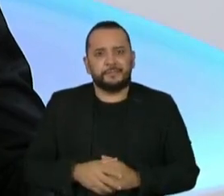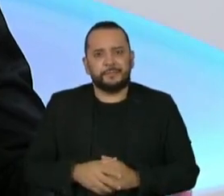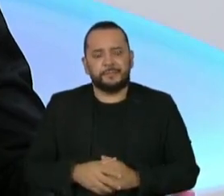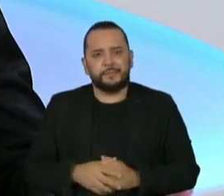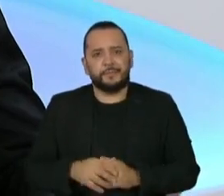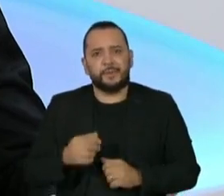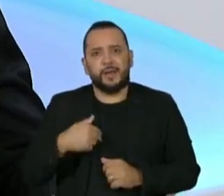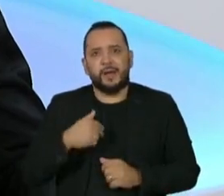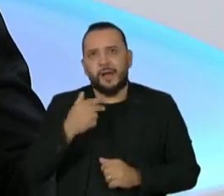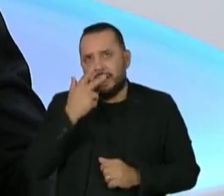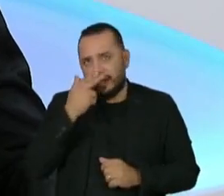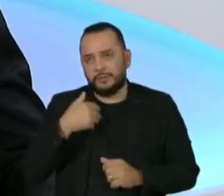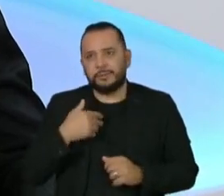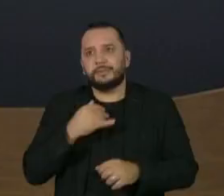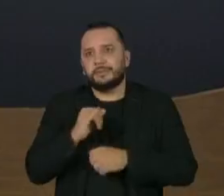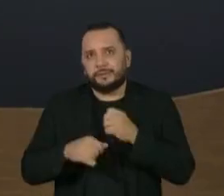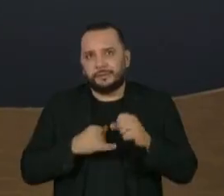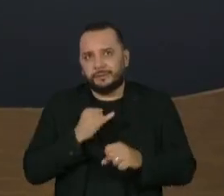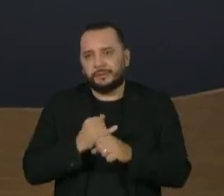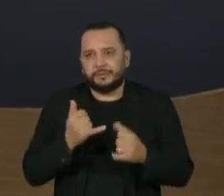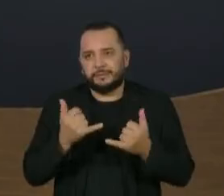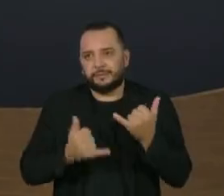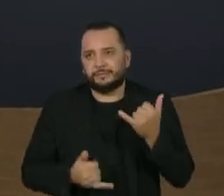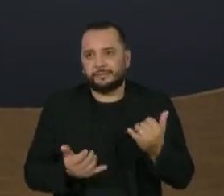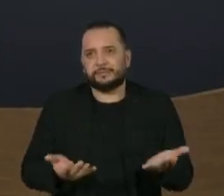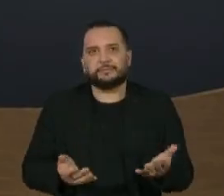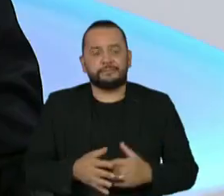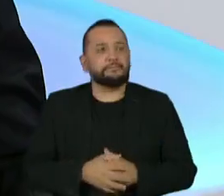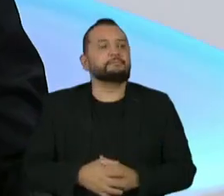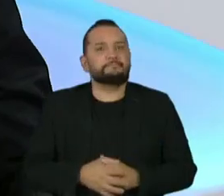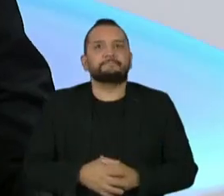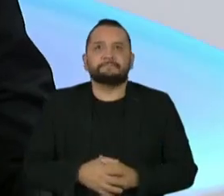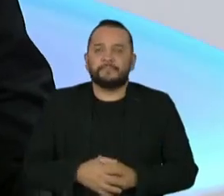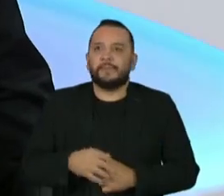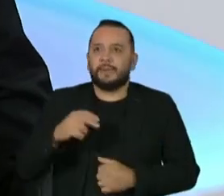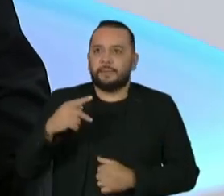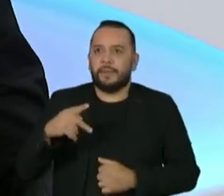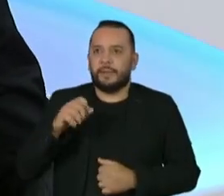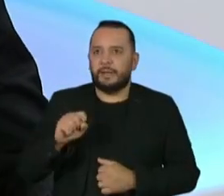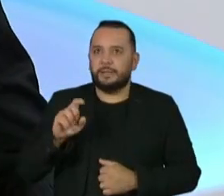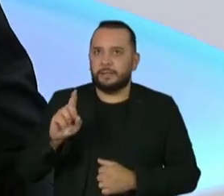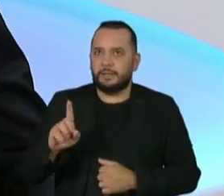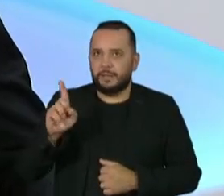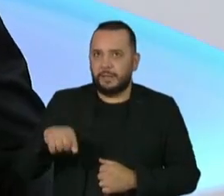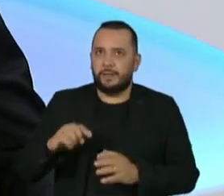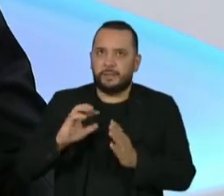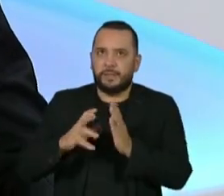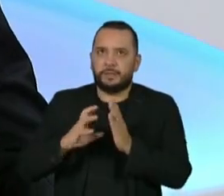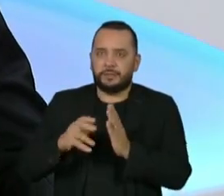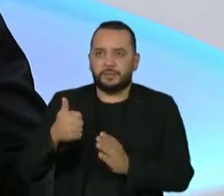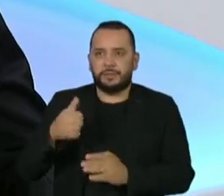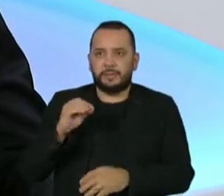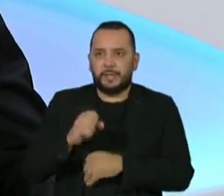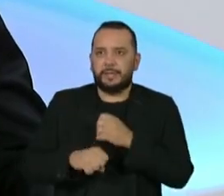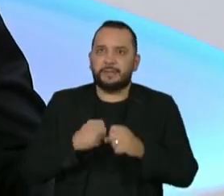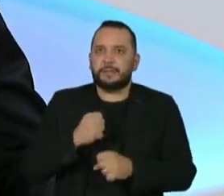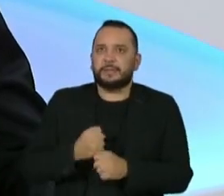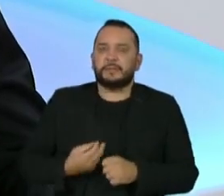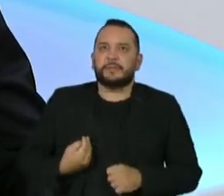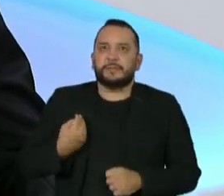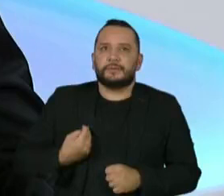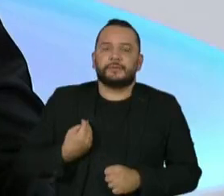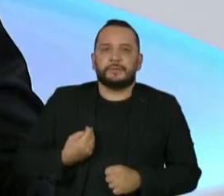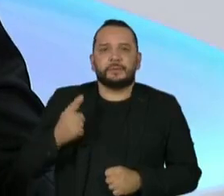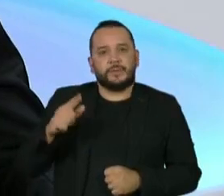Acho que caiu, mas já deu para entender, como vai o PSD, né, Elis? Bom, o PSD é um partido de 10 anos de existência, então é partido